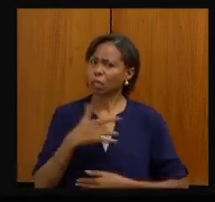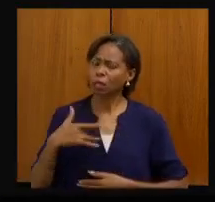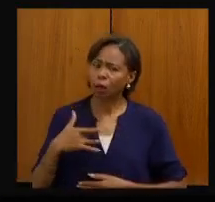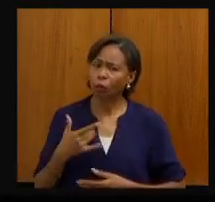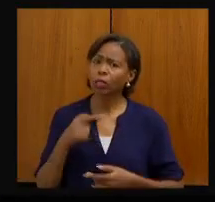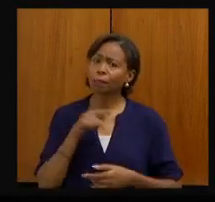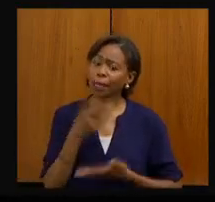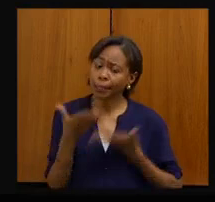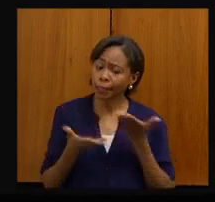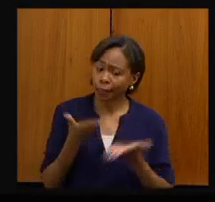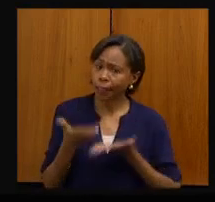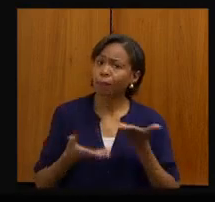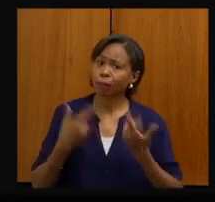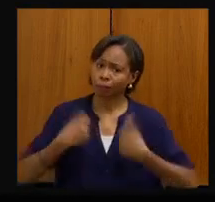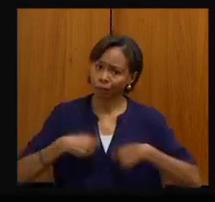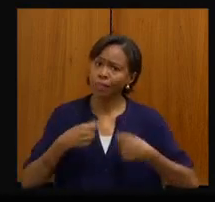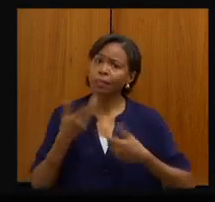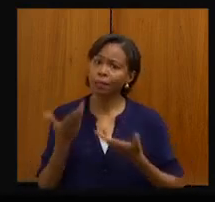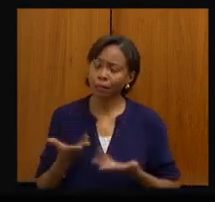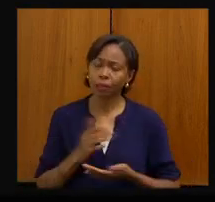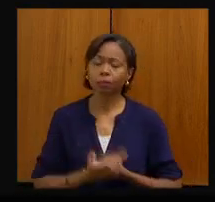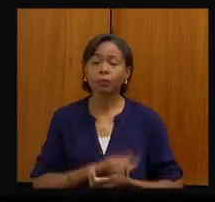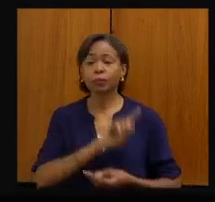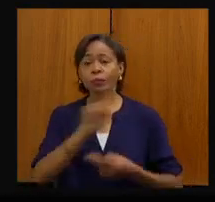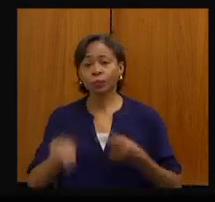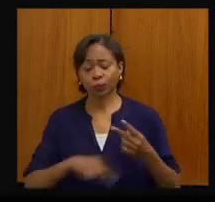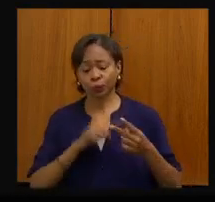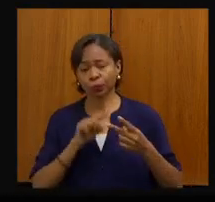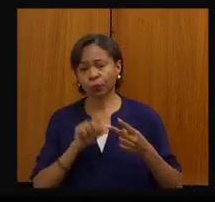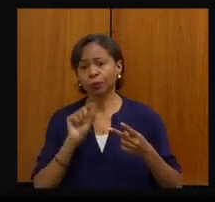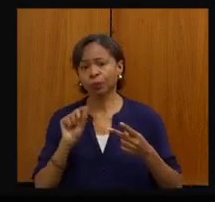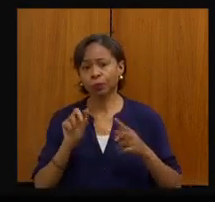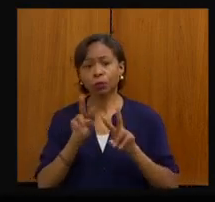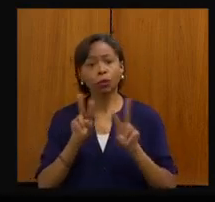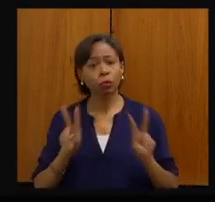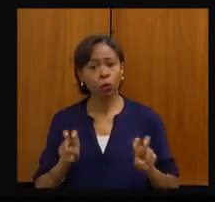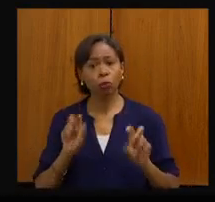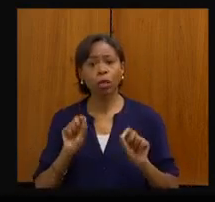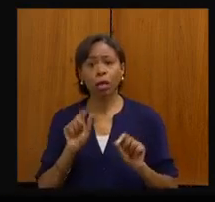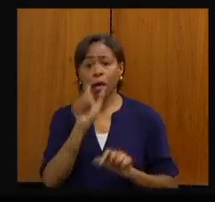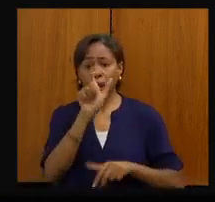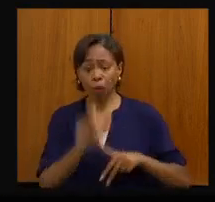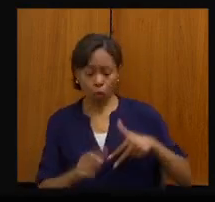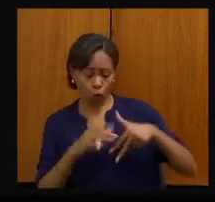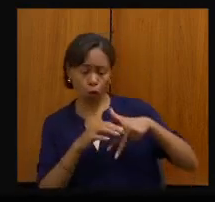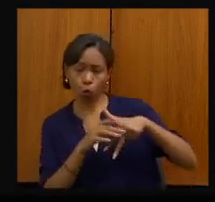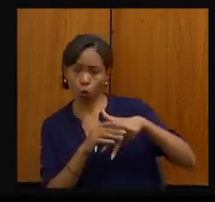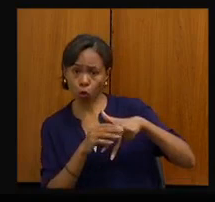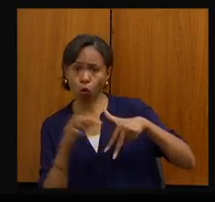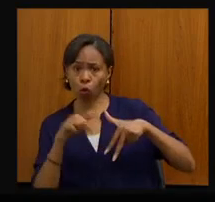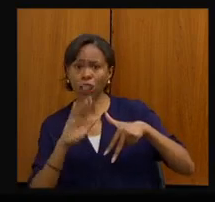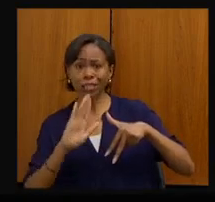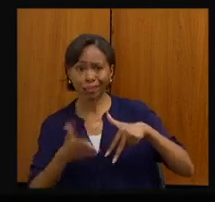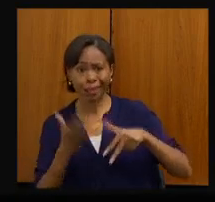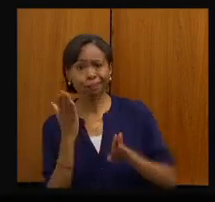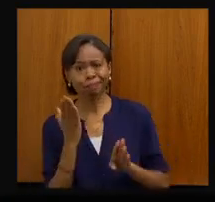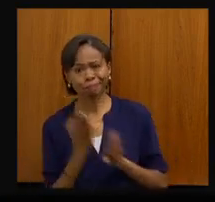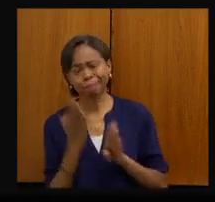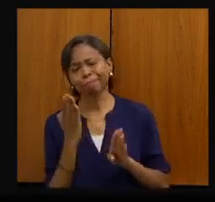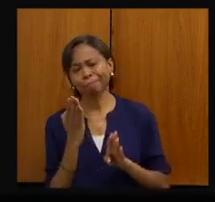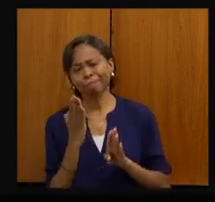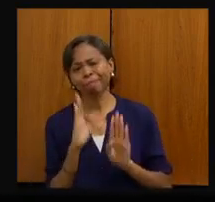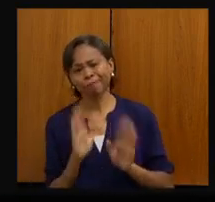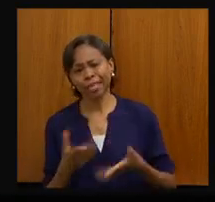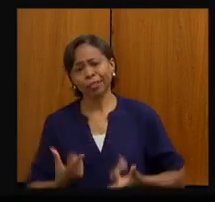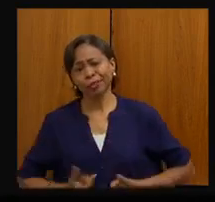radioterapia. Primeiro ponto é esse. Segundo ponto é a questão do paciente que tem o diagnóstico na mão e não sabe o que